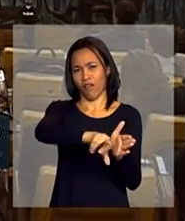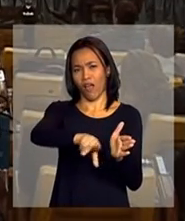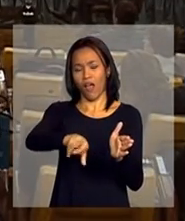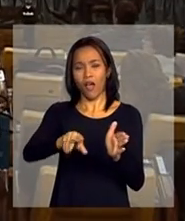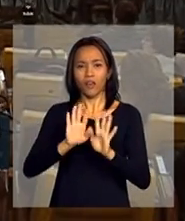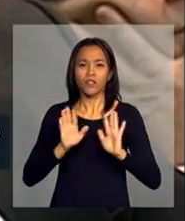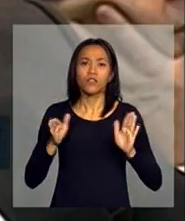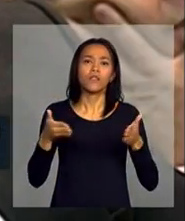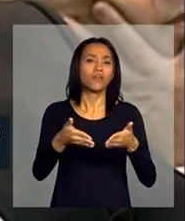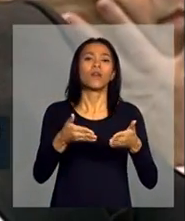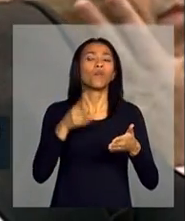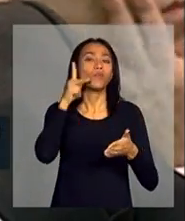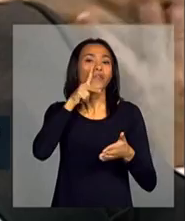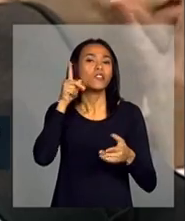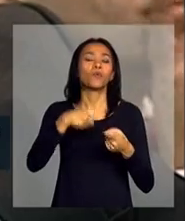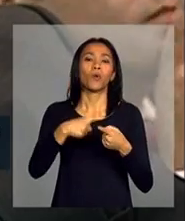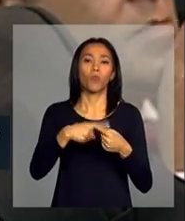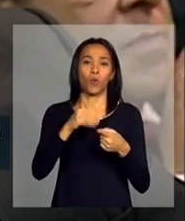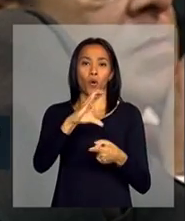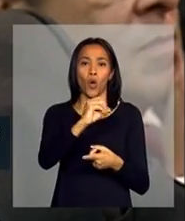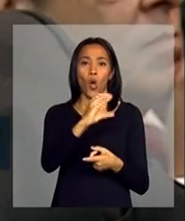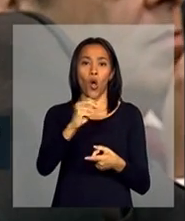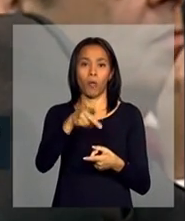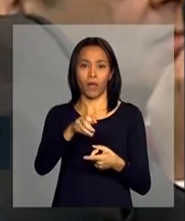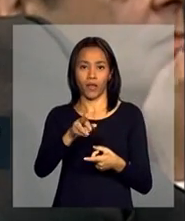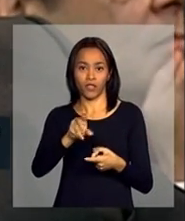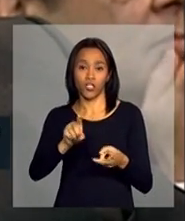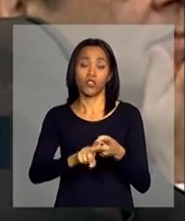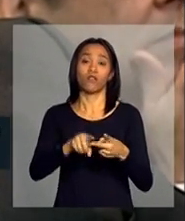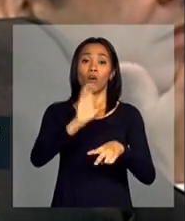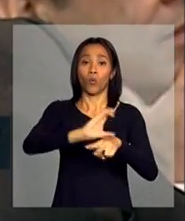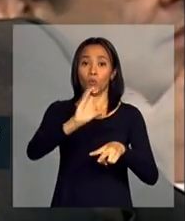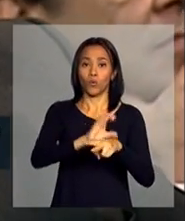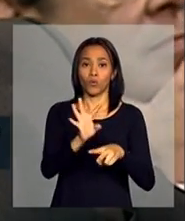política, como cooperativas, cursos técnicos, formalidades,